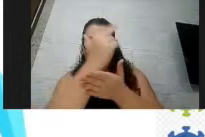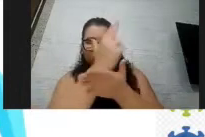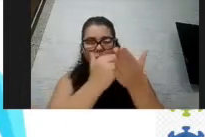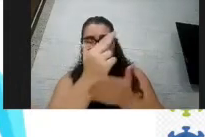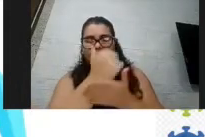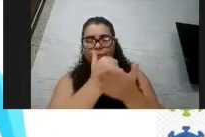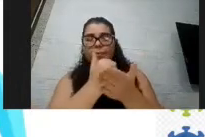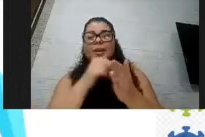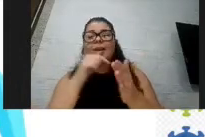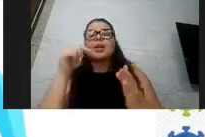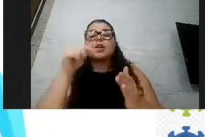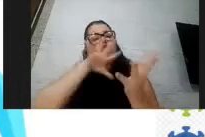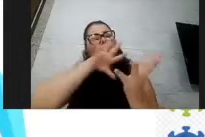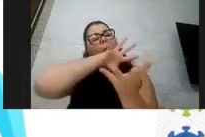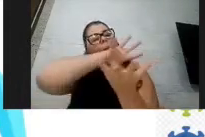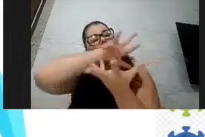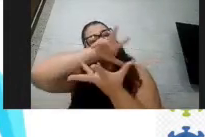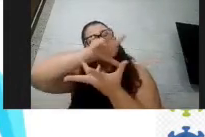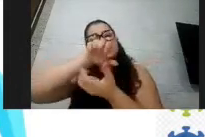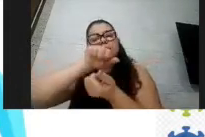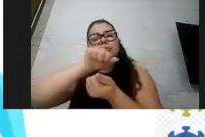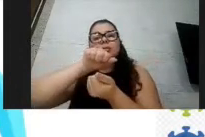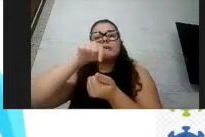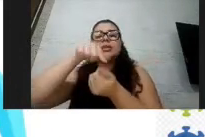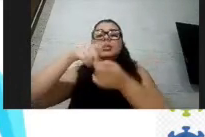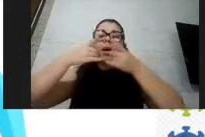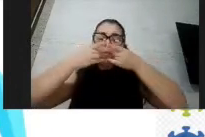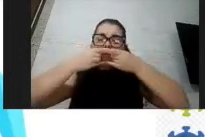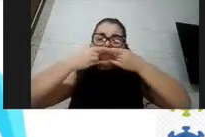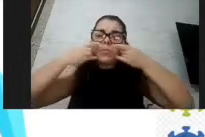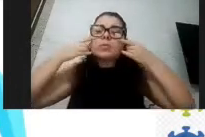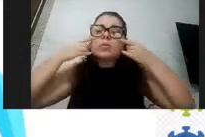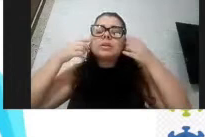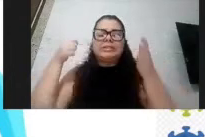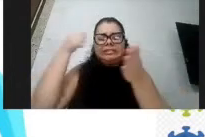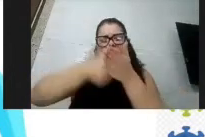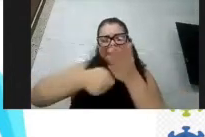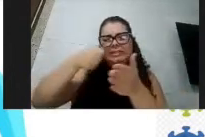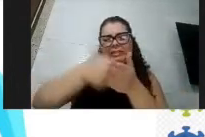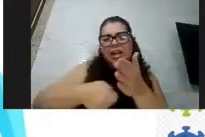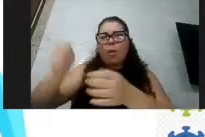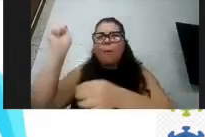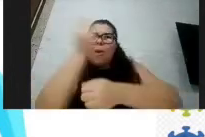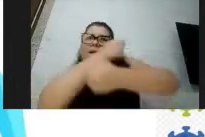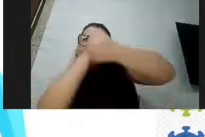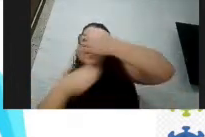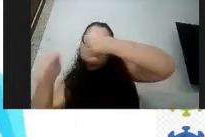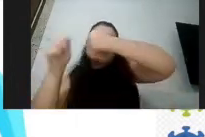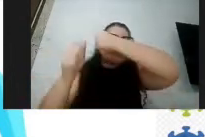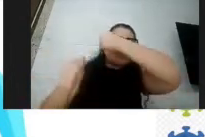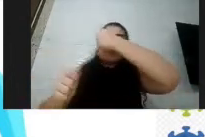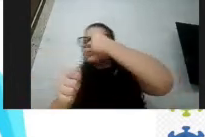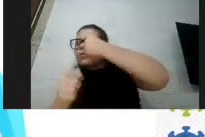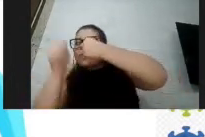planeta Terra que está mascarado, enfrentando com uma espada e um escudo vários